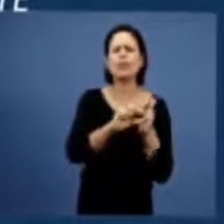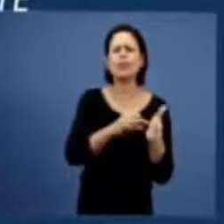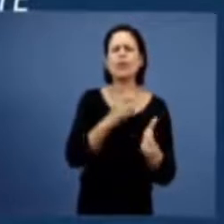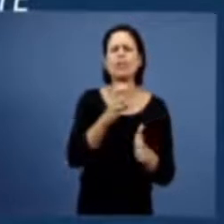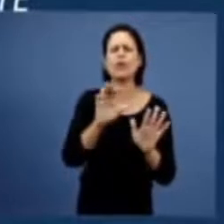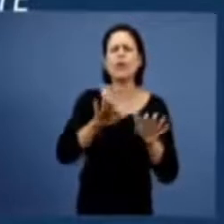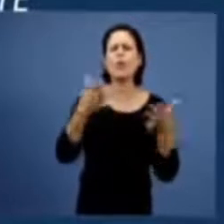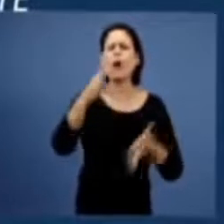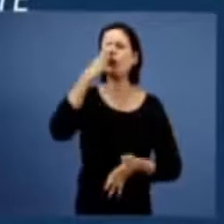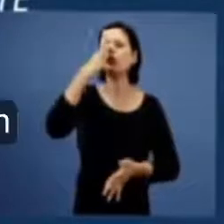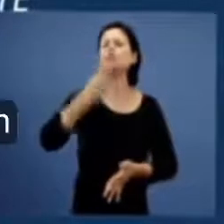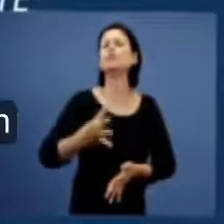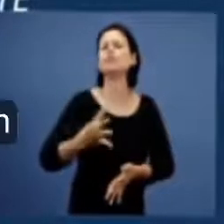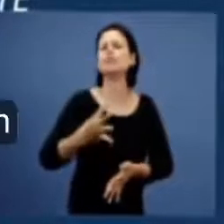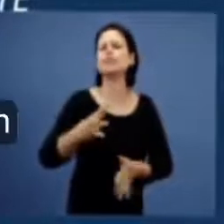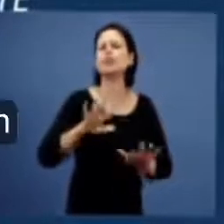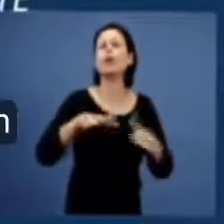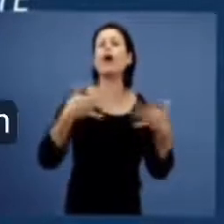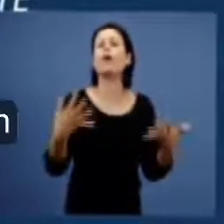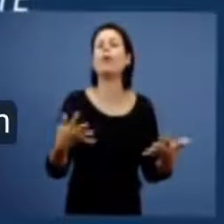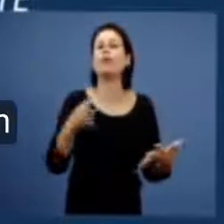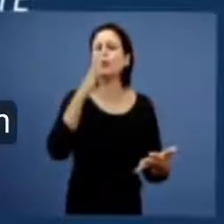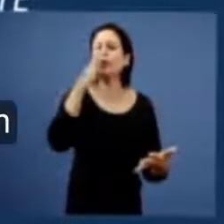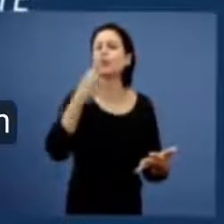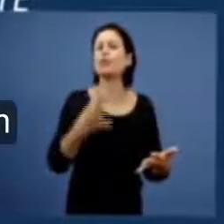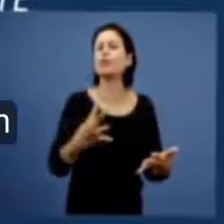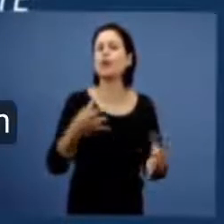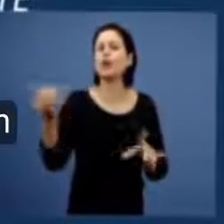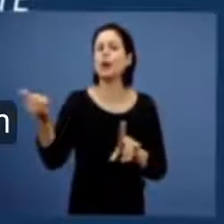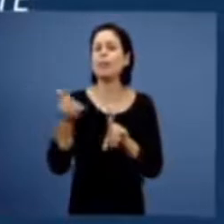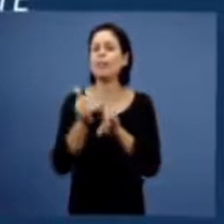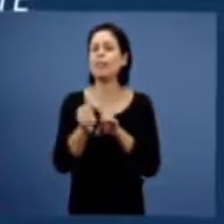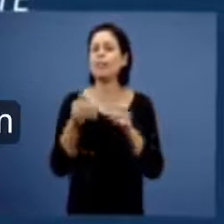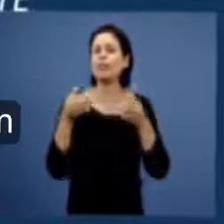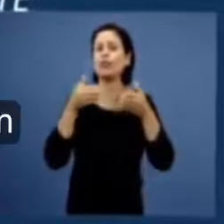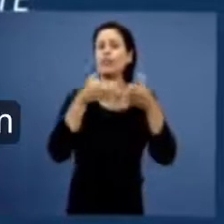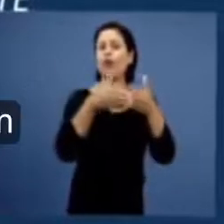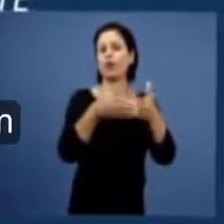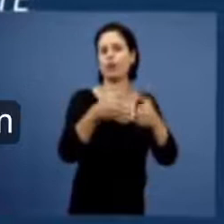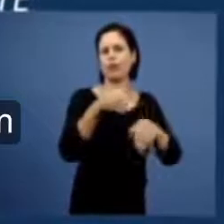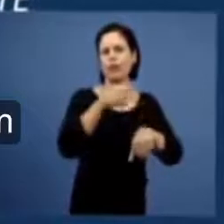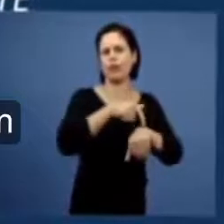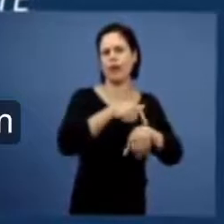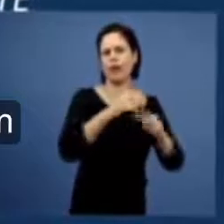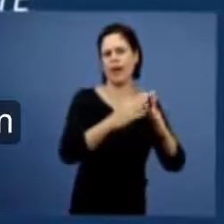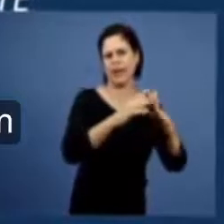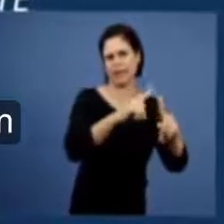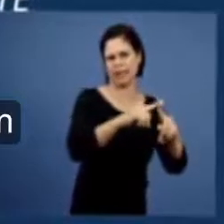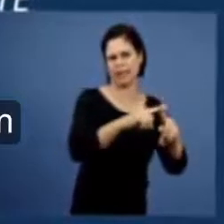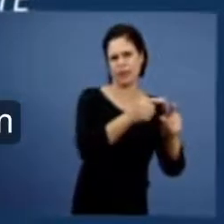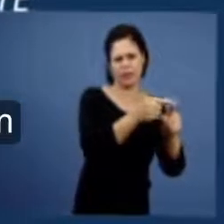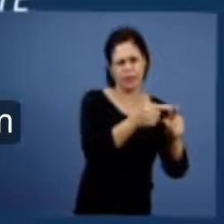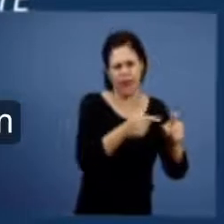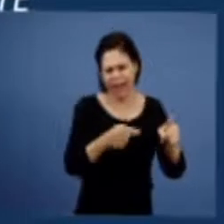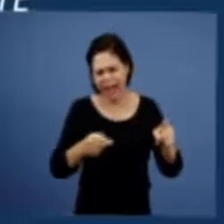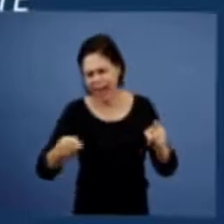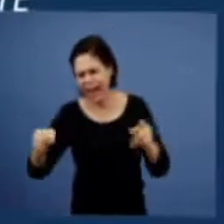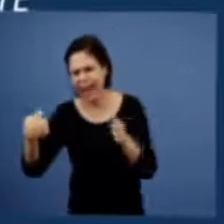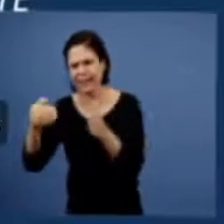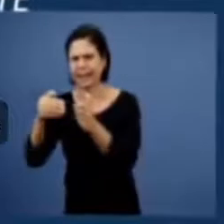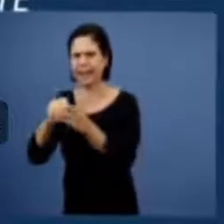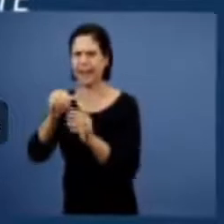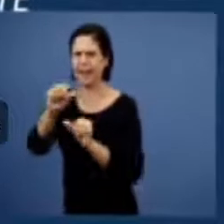juízo esse, que profeticamente, foi para o período da igreja e que se estendeu até ao período da